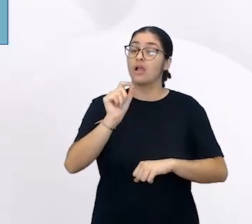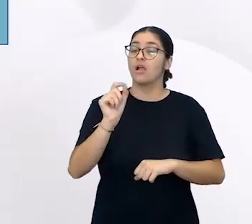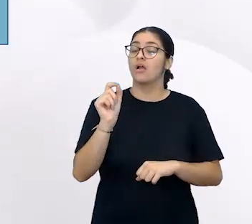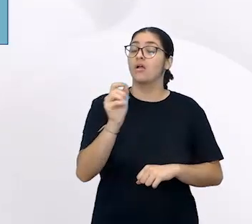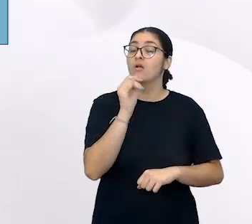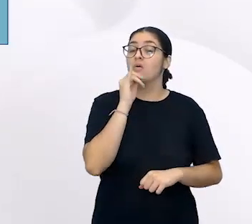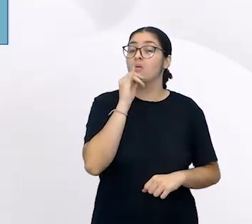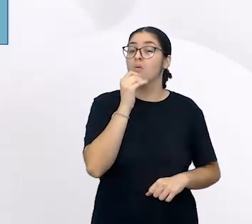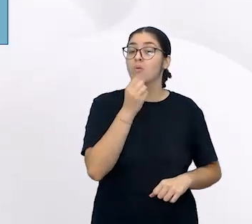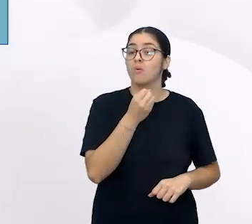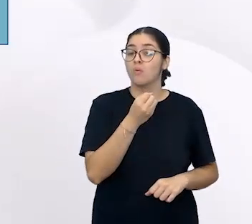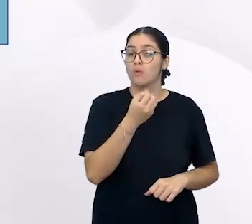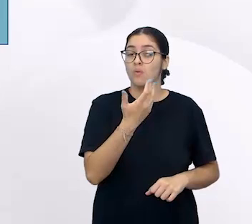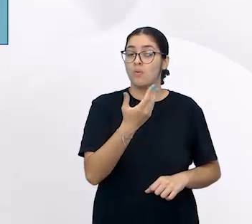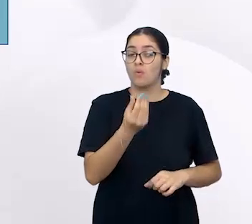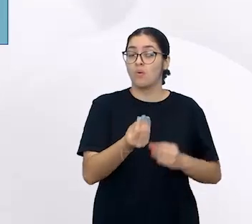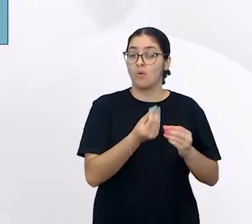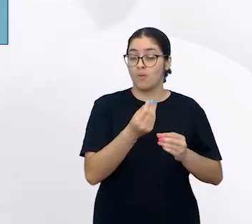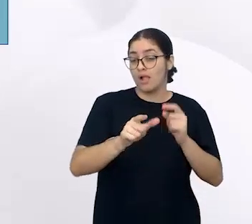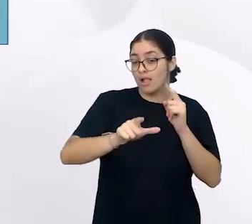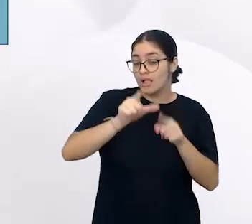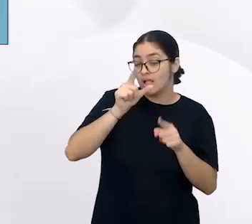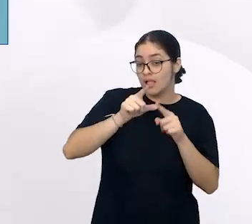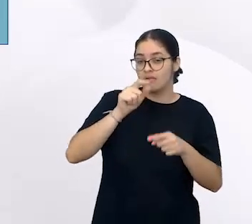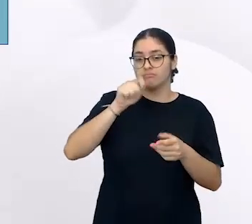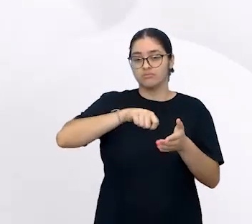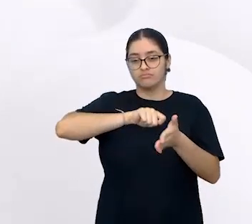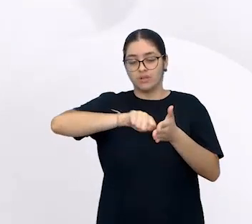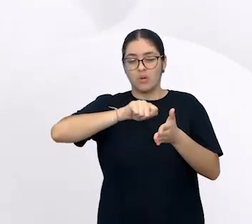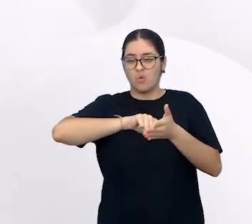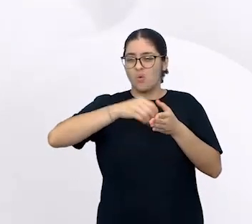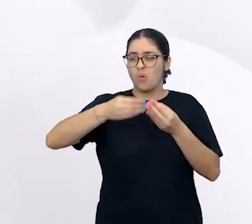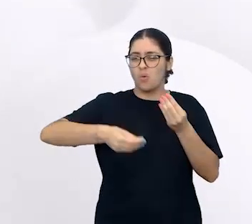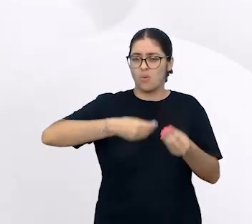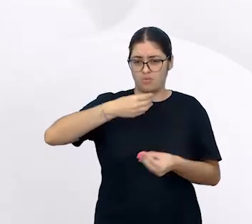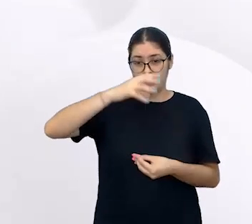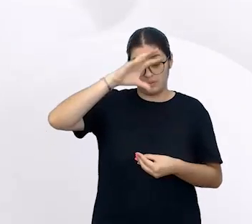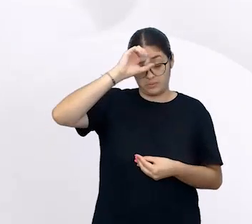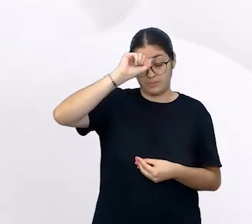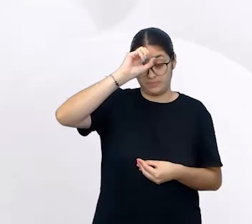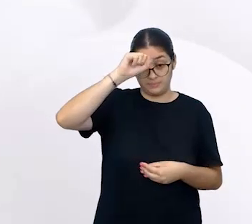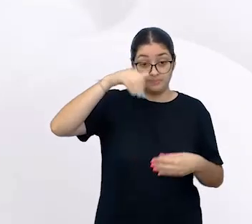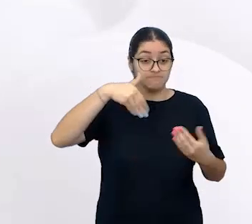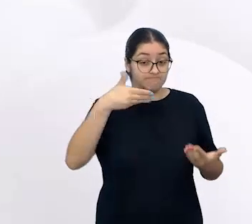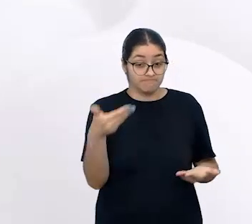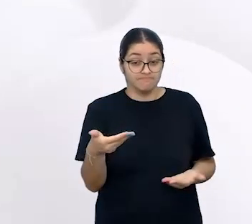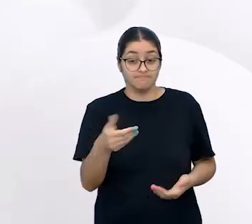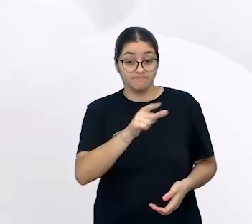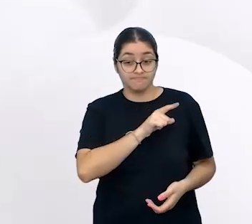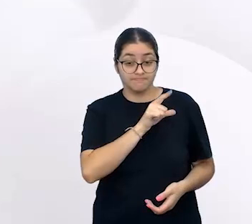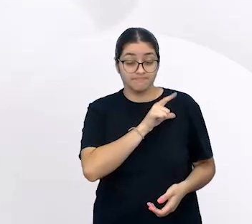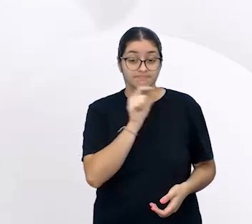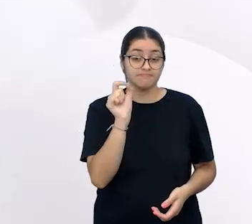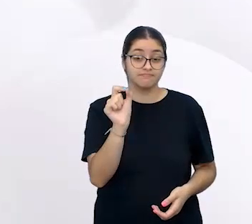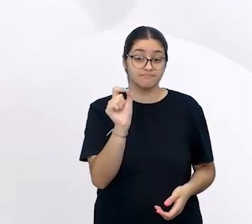de quantas e quais letras se escreve, como é que as crianças aprendem? Então, aí a gente traz como